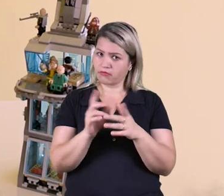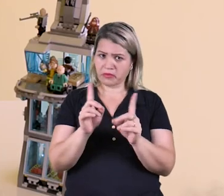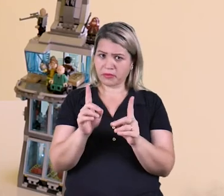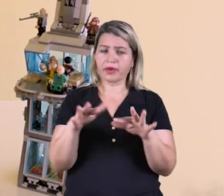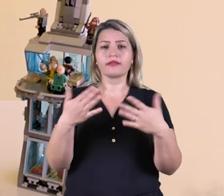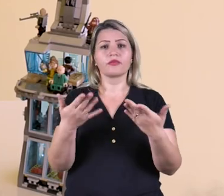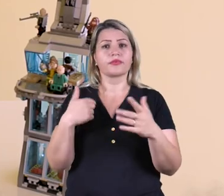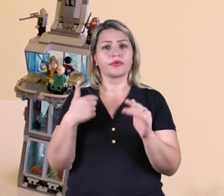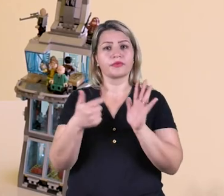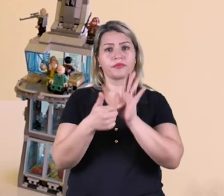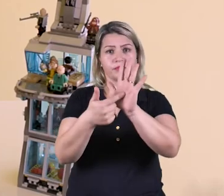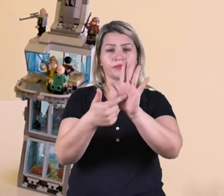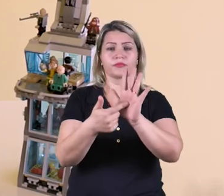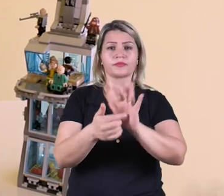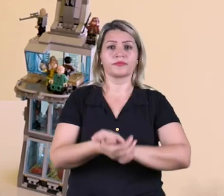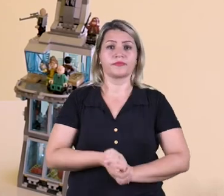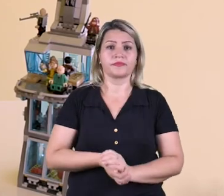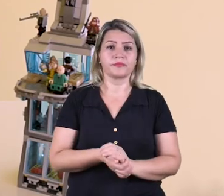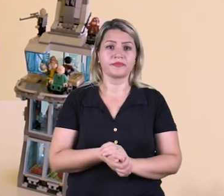Pois bem, eu vou lhe mostrar.